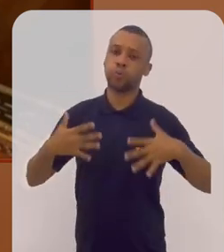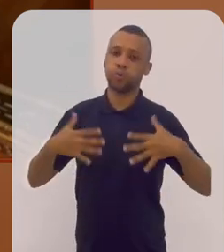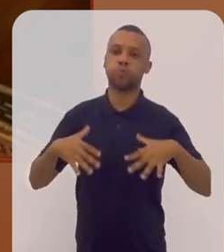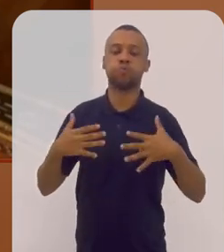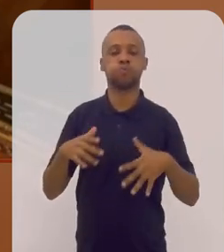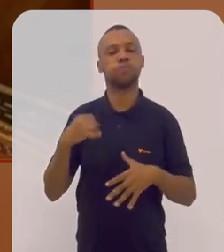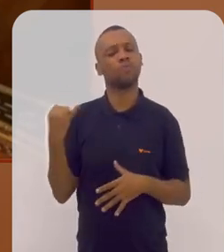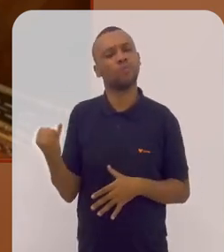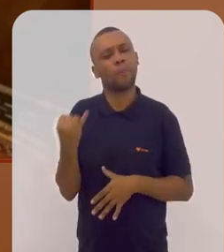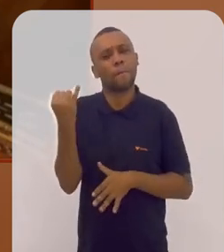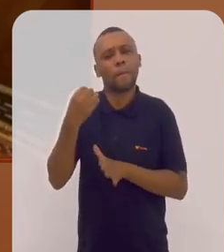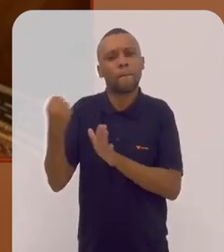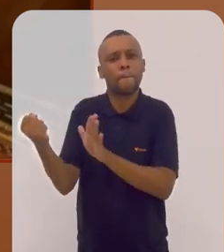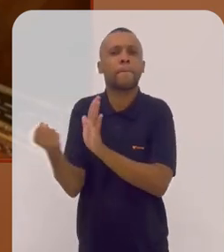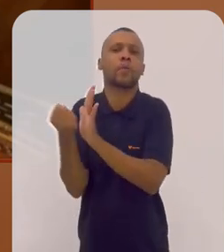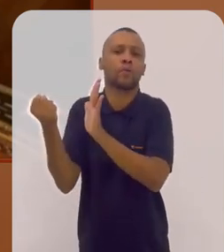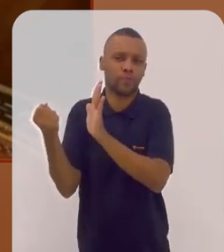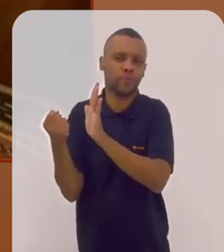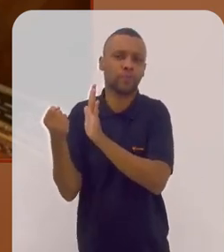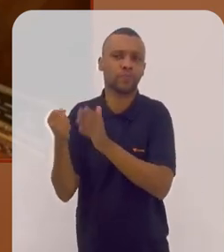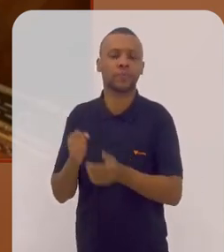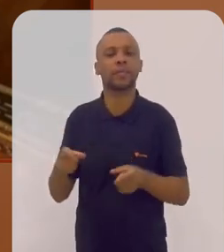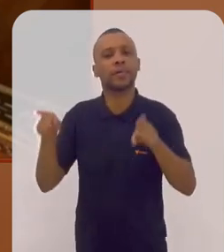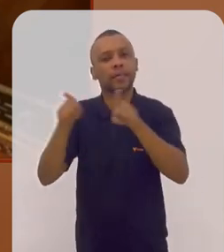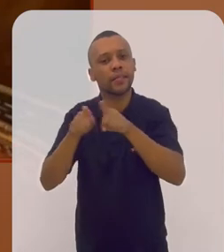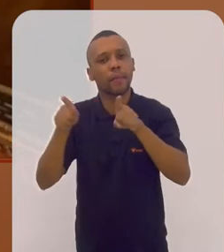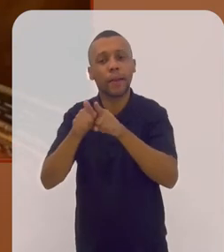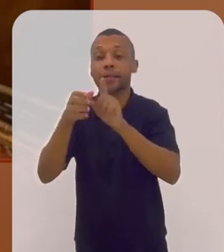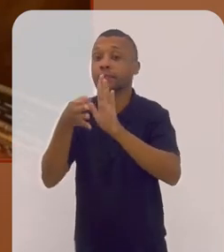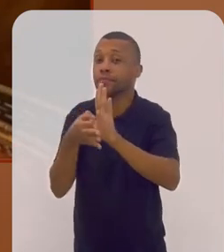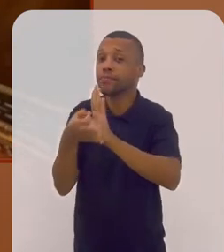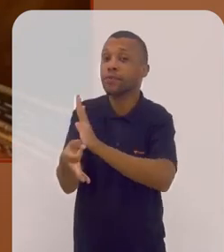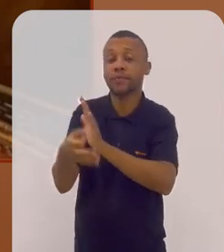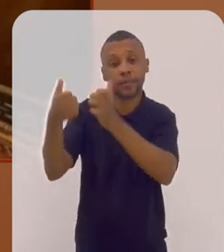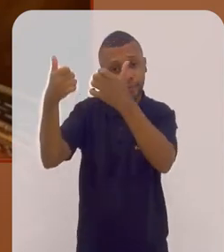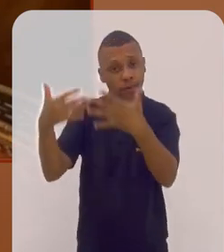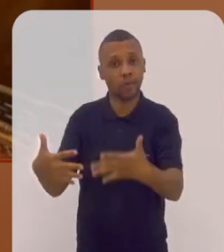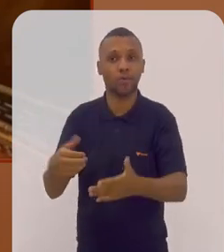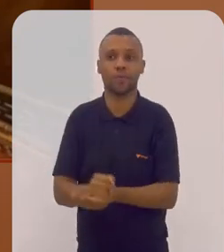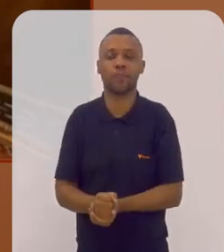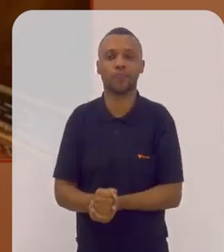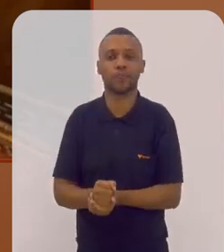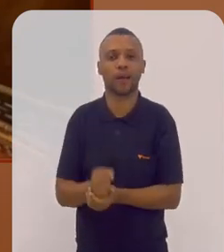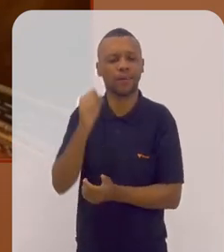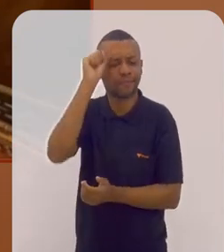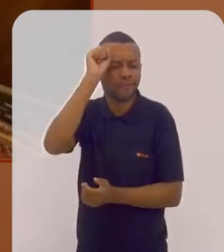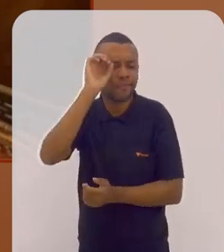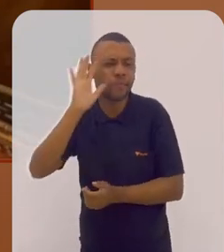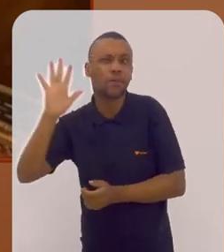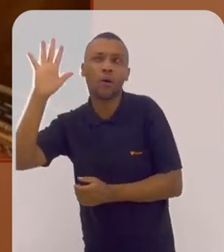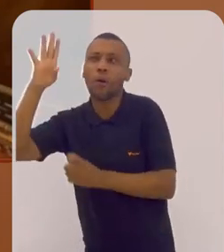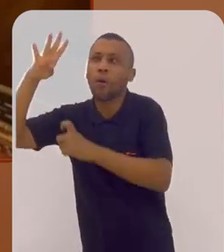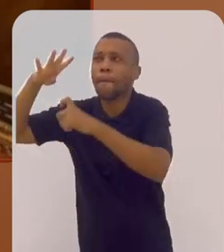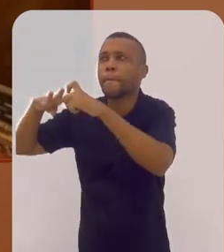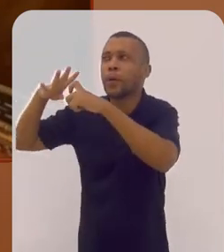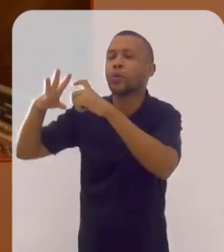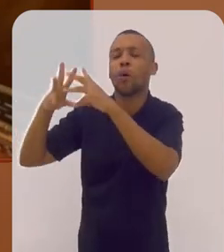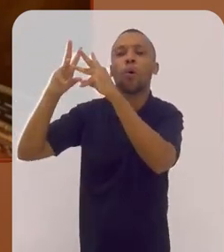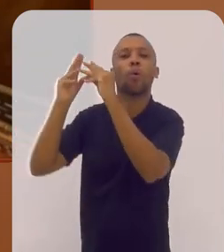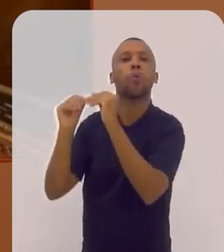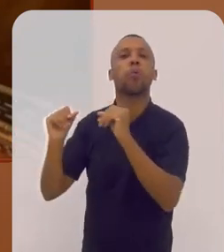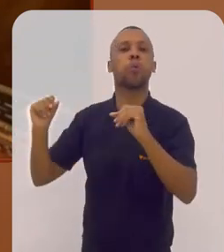importante ter feito isso, também pelo que você falou, fazer derrubar os mitos,